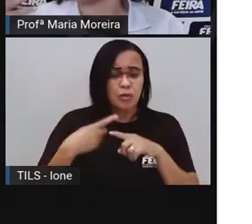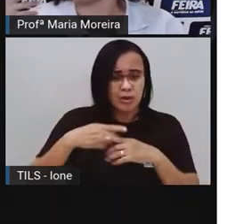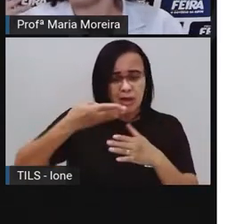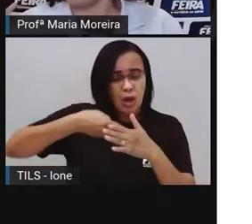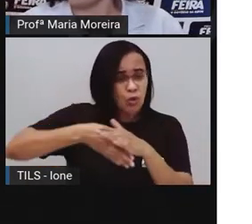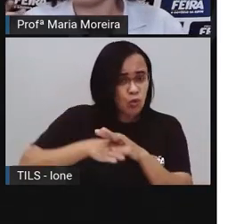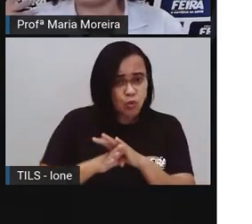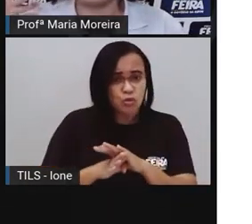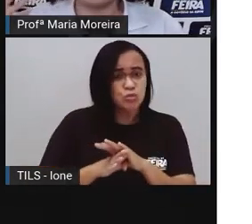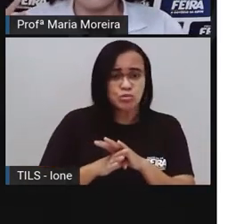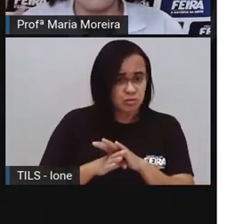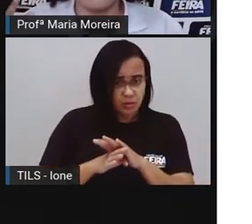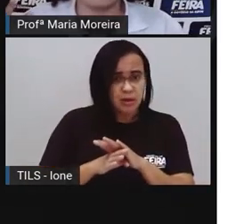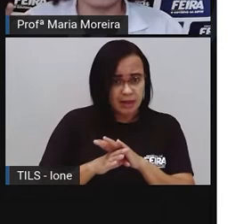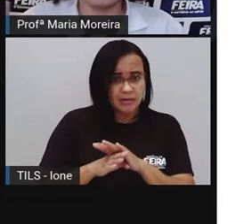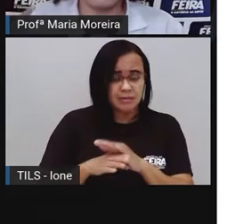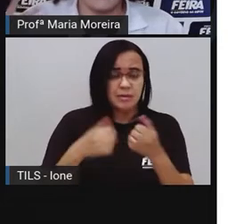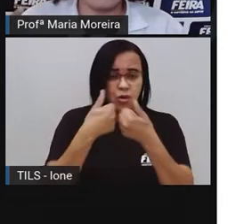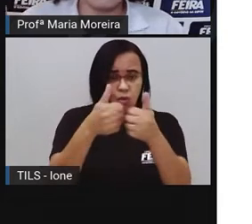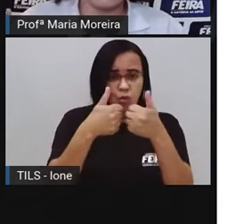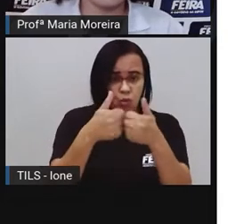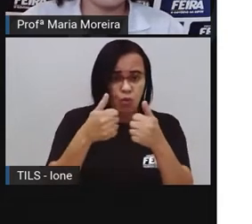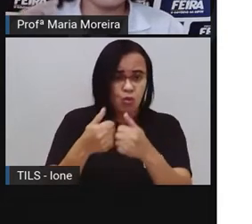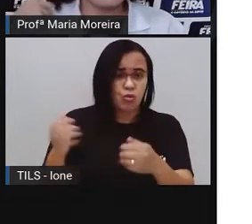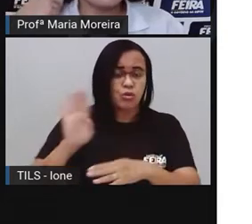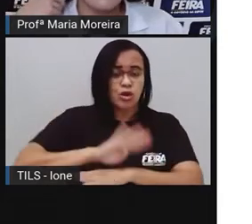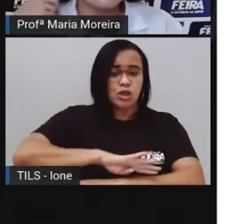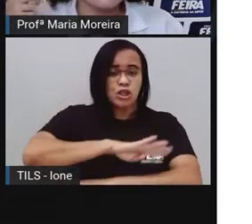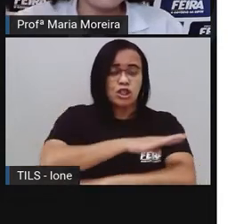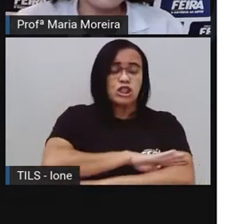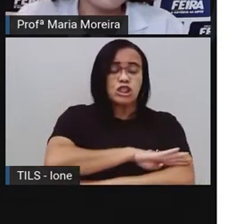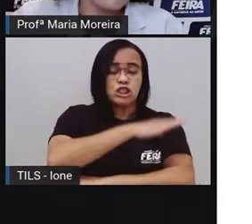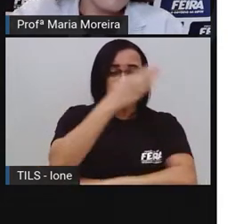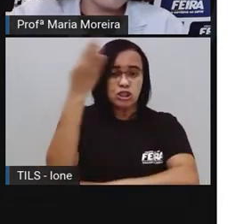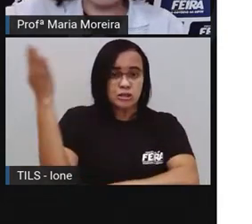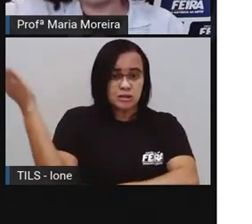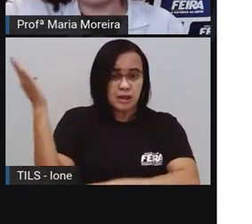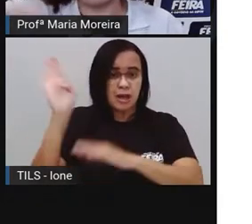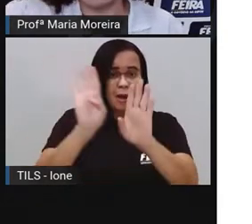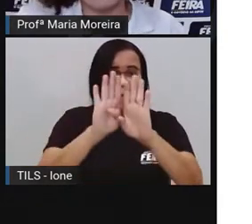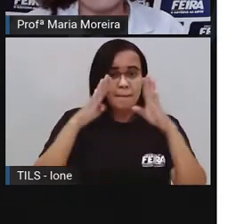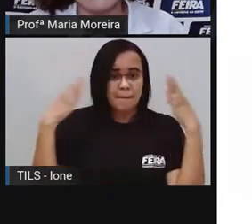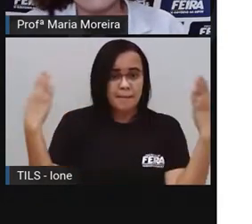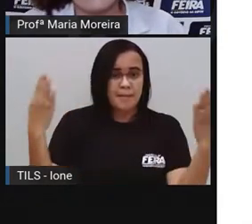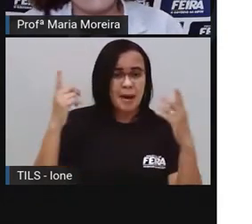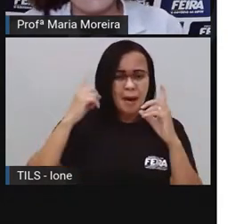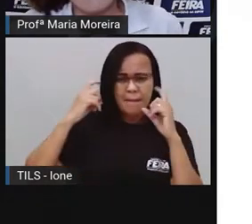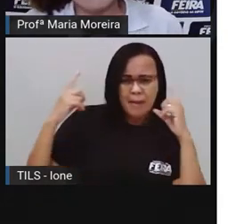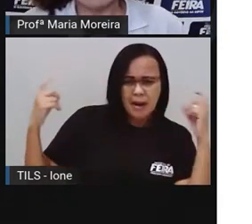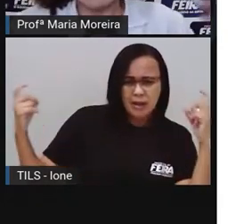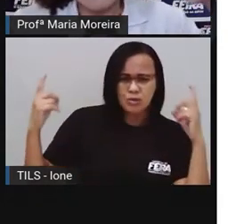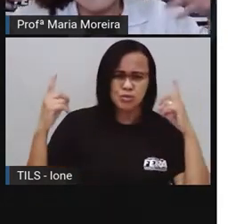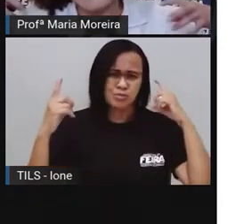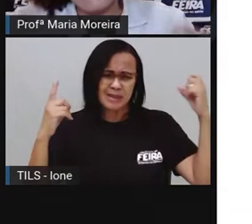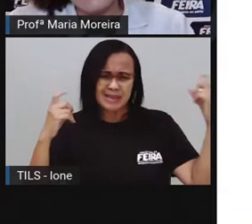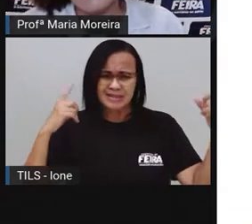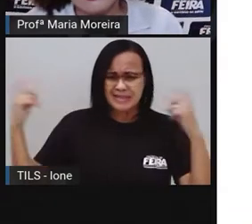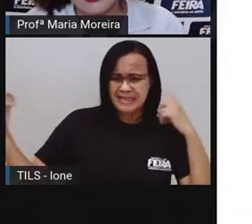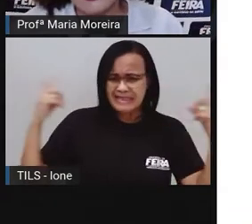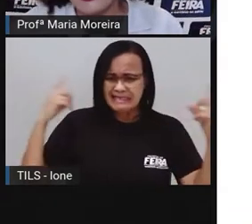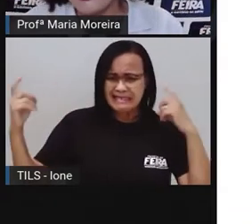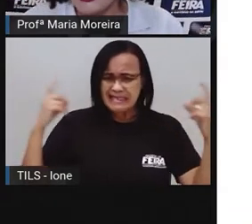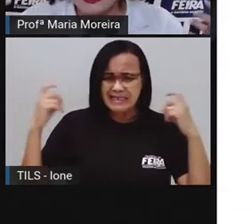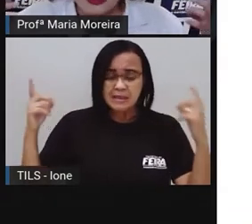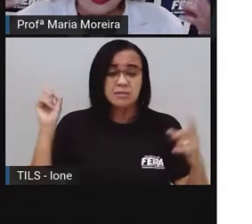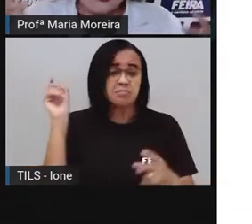janelas do ônibus, do carro aberta, que a gente esquece também que esse barulho que está lá fora, ele acaba meio que invadindo